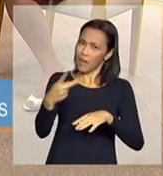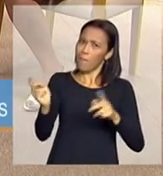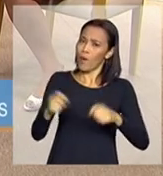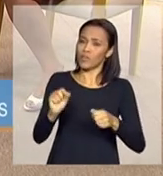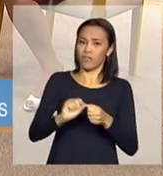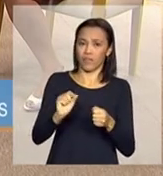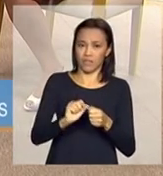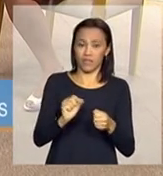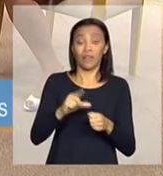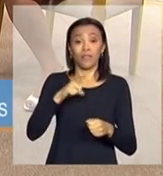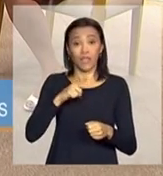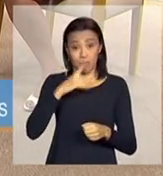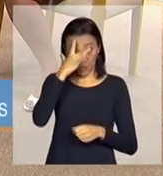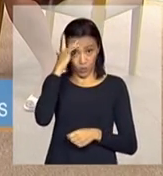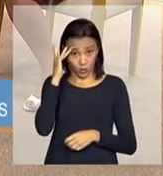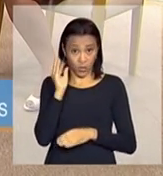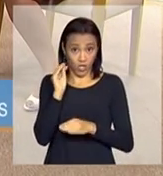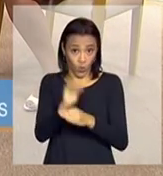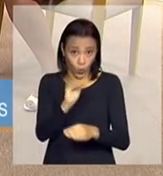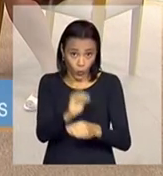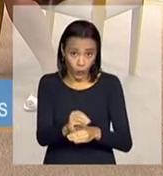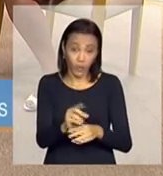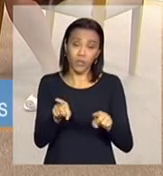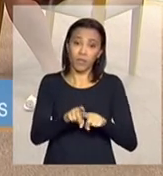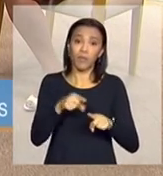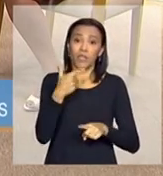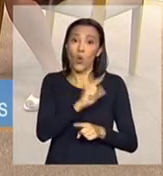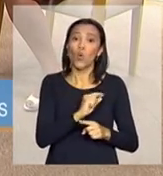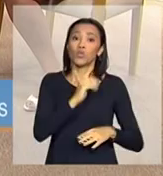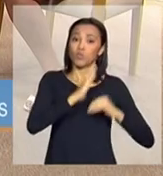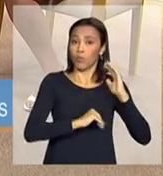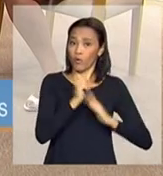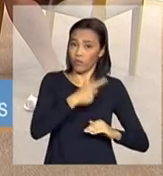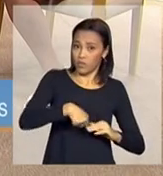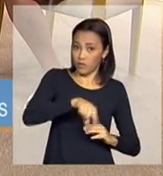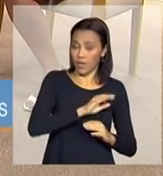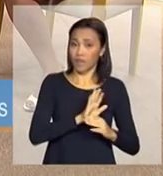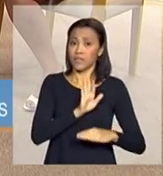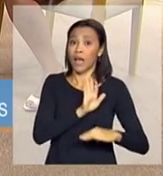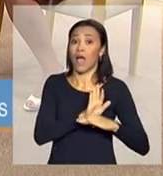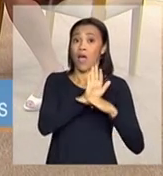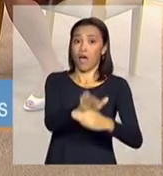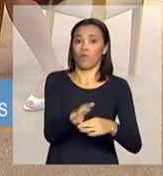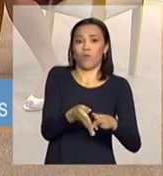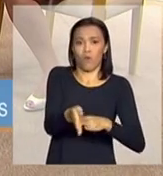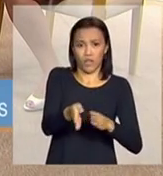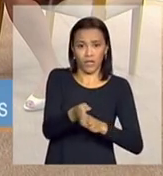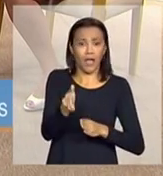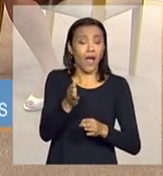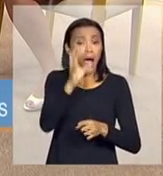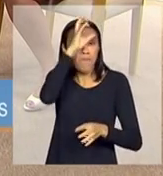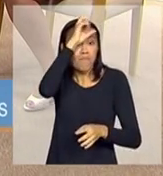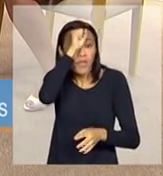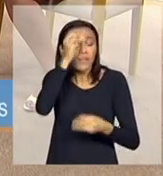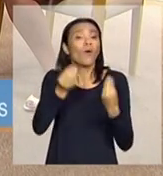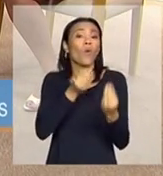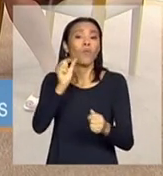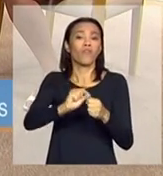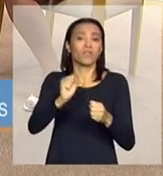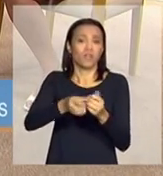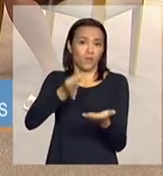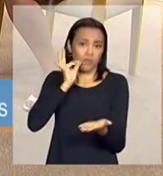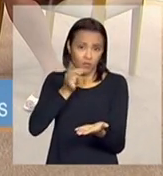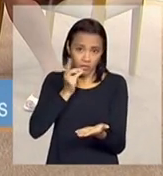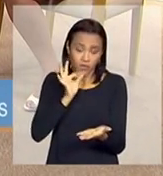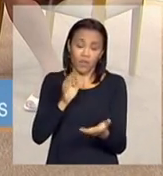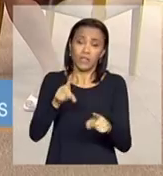e tem assistentes que possam ajudar a fazer com que aquela pessoa aprenda a fazer o café e, progressivamente, o que a gente